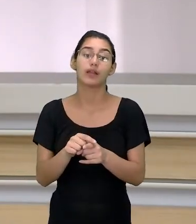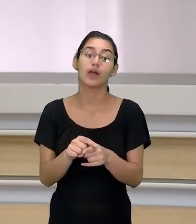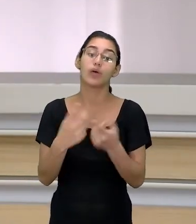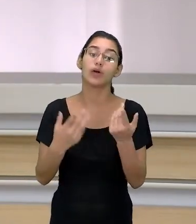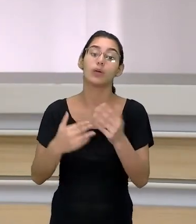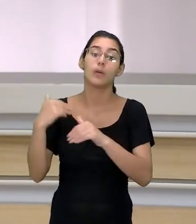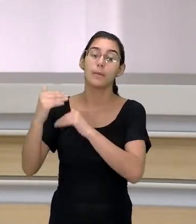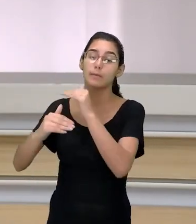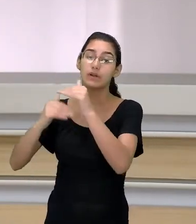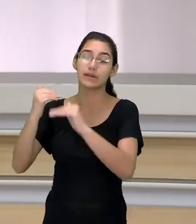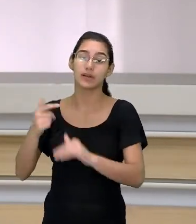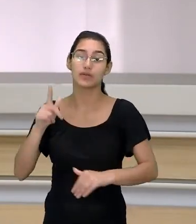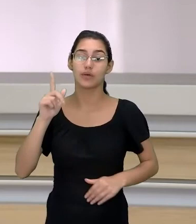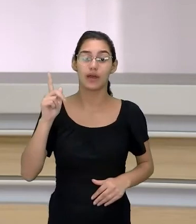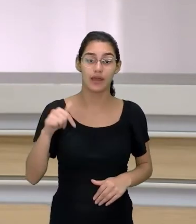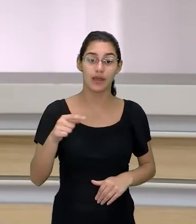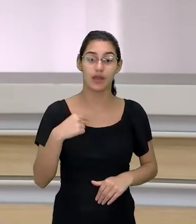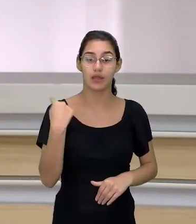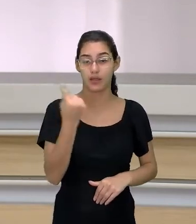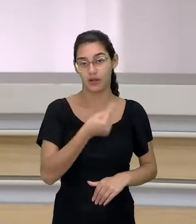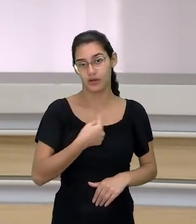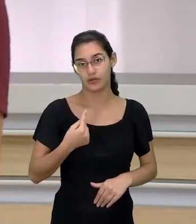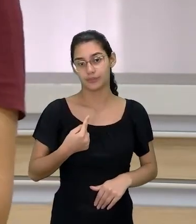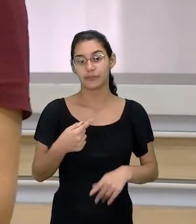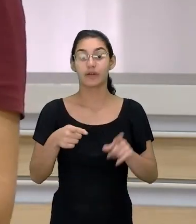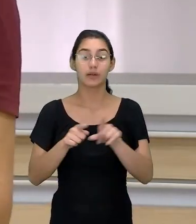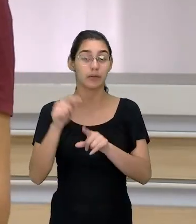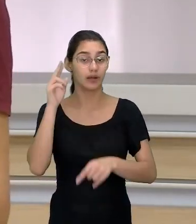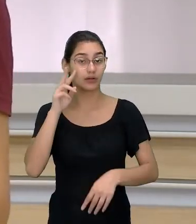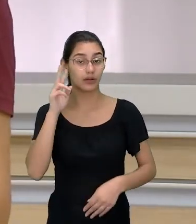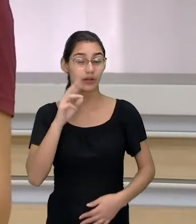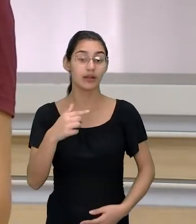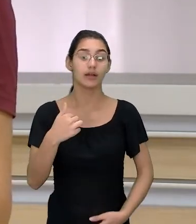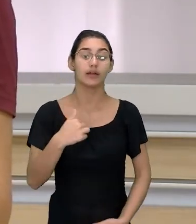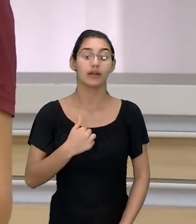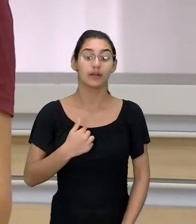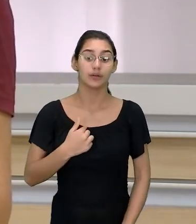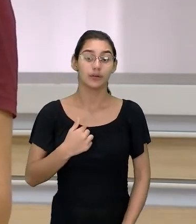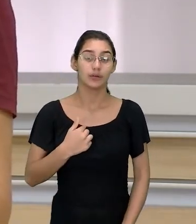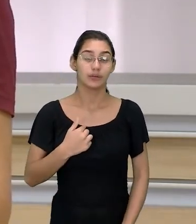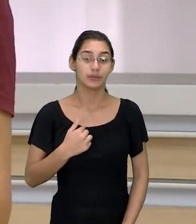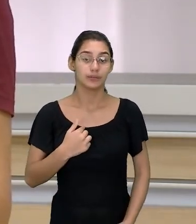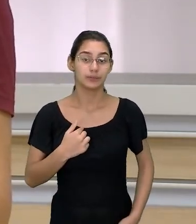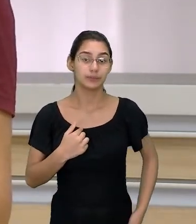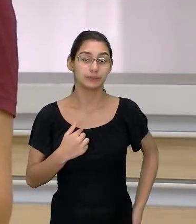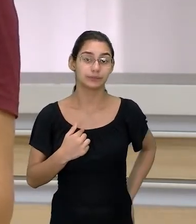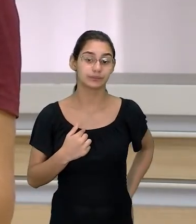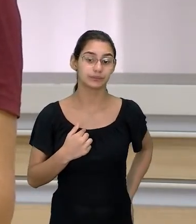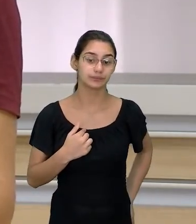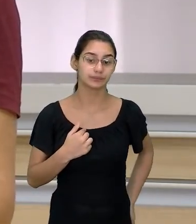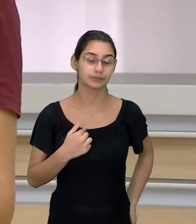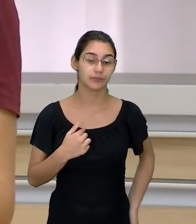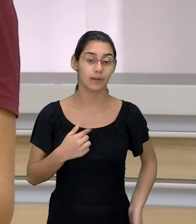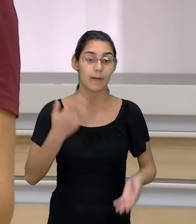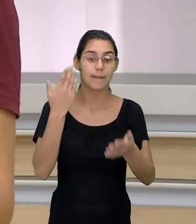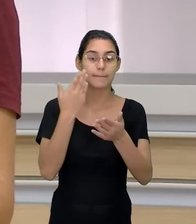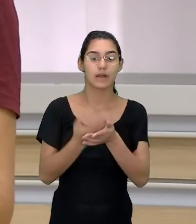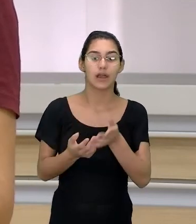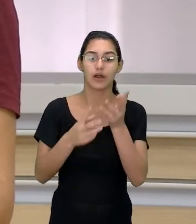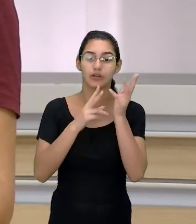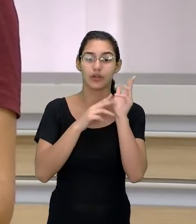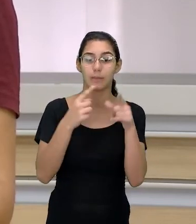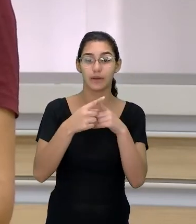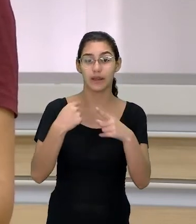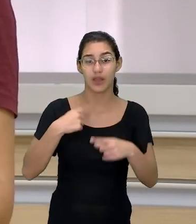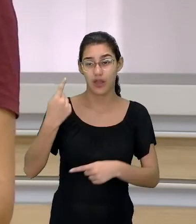esses processos são danosos? E é aquela história eu sei lá perder horas de sono um